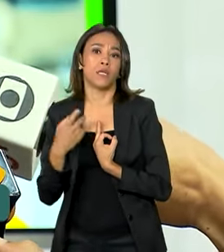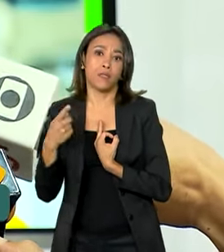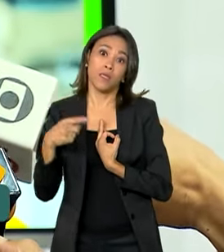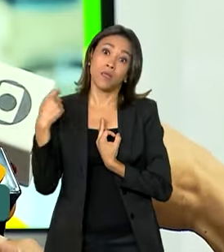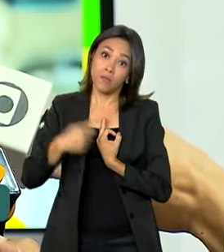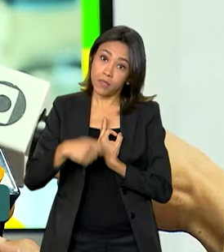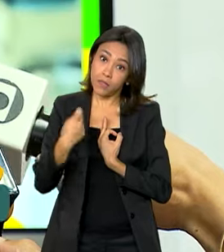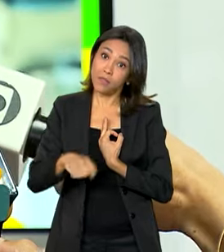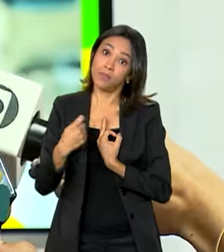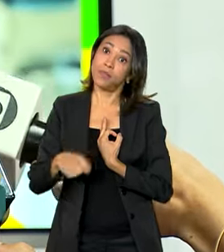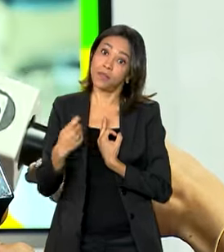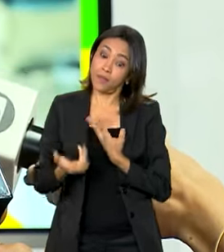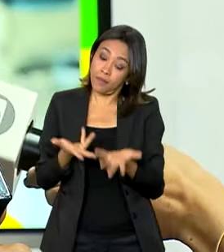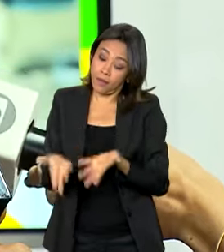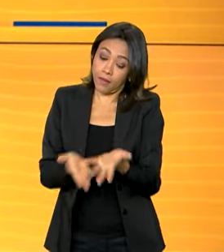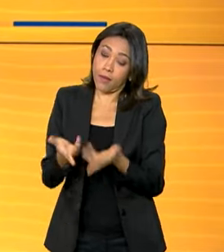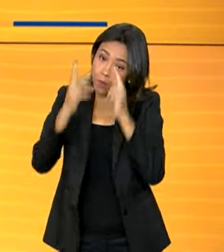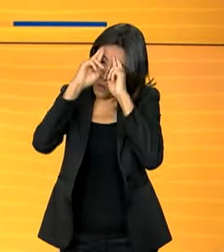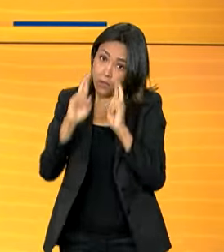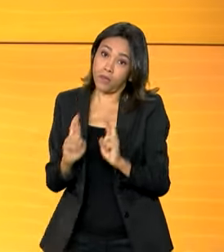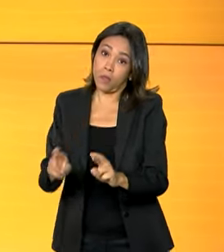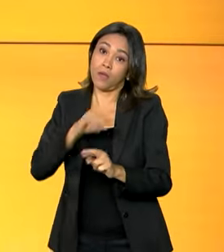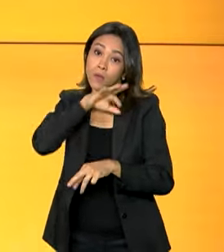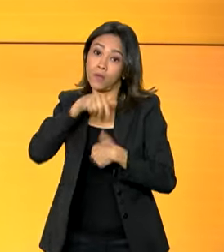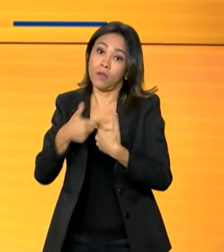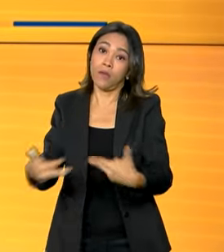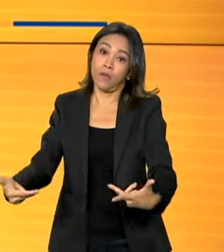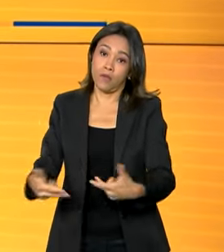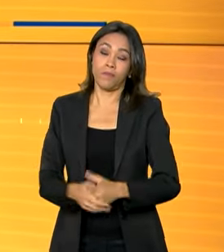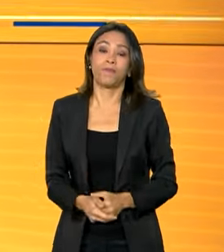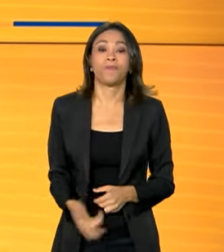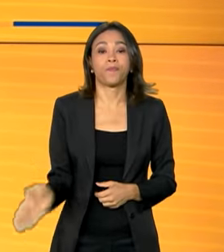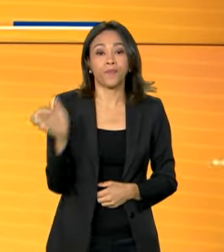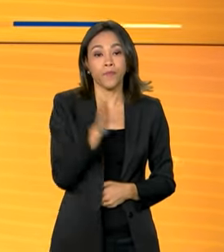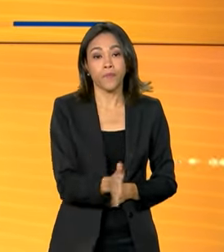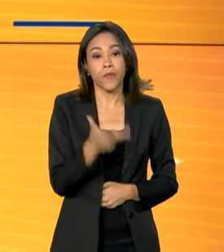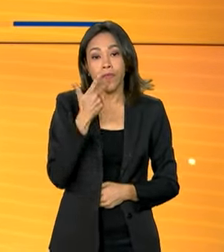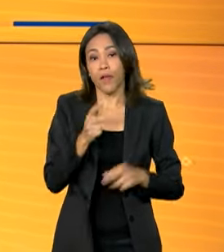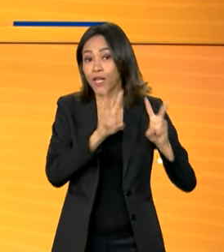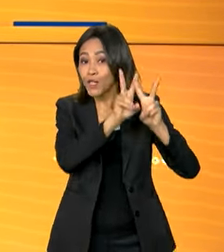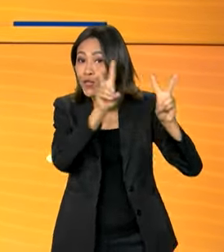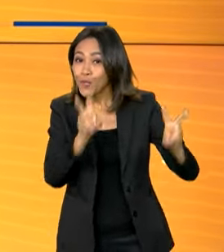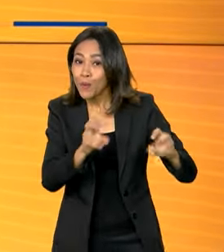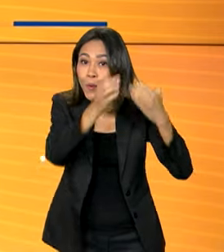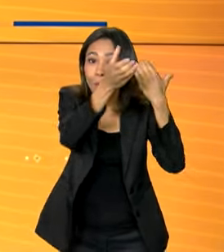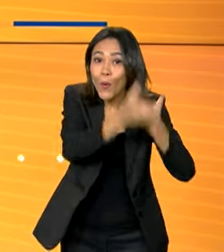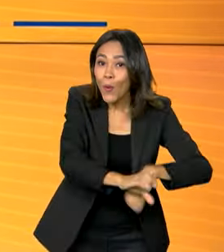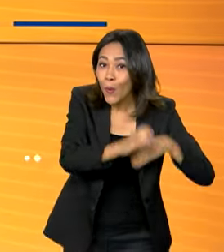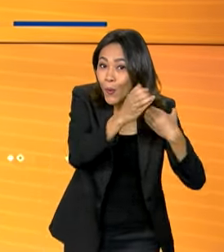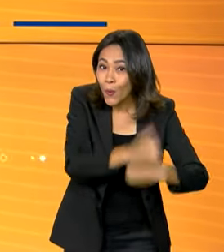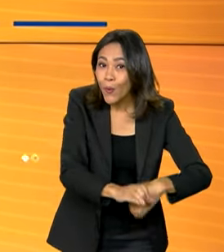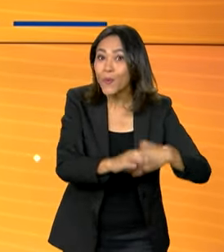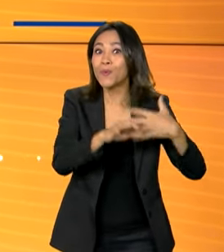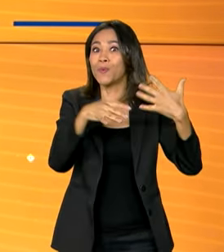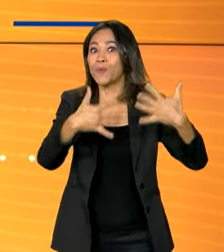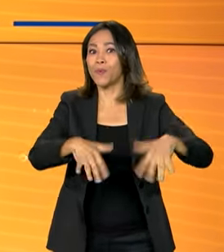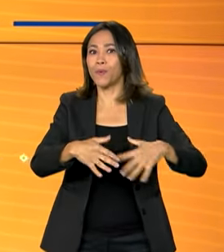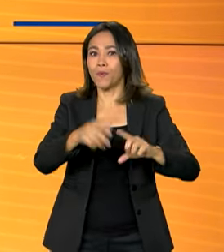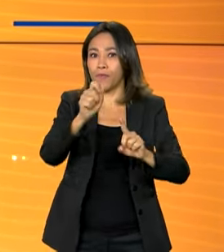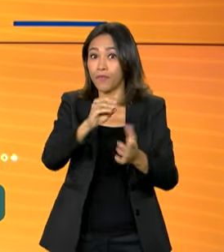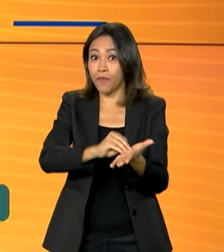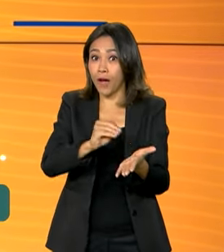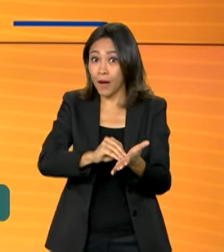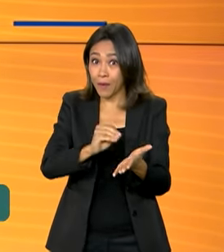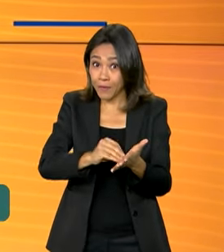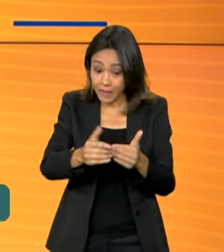precisam ser ouvidos e precisam ser tratados com respeito. E a gente fala agora sobre o Enem dos concursos. Falta menos de um mês para o